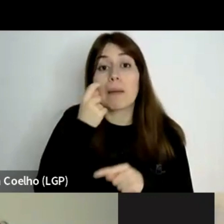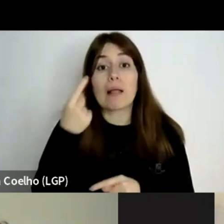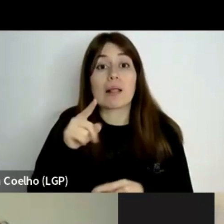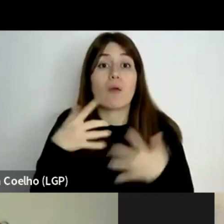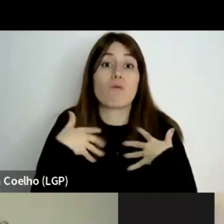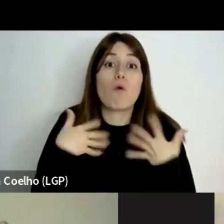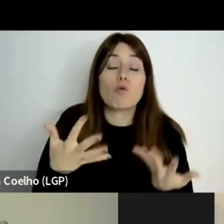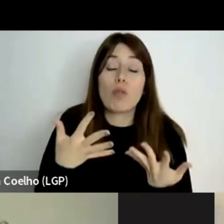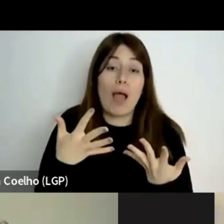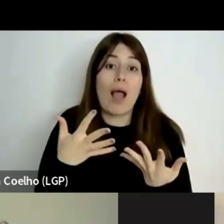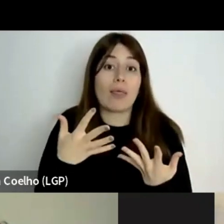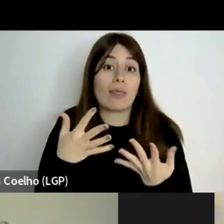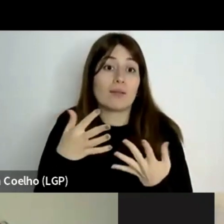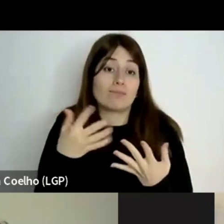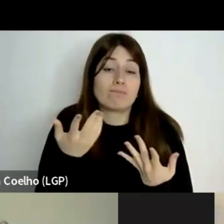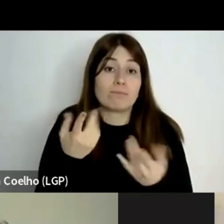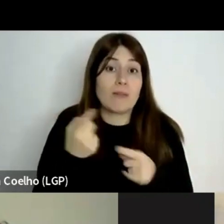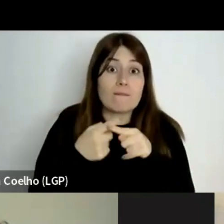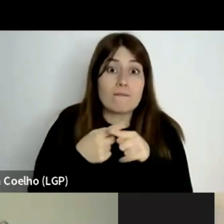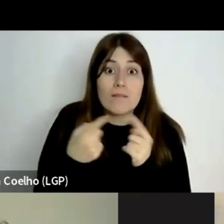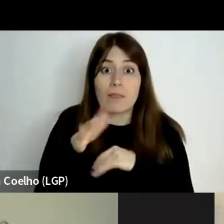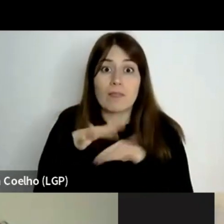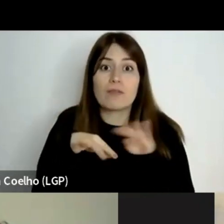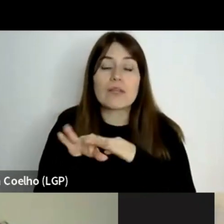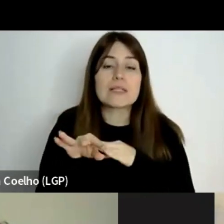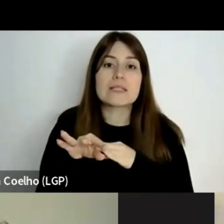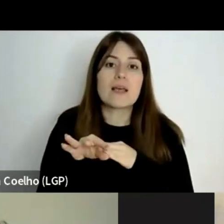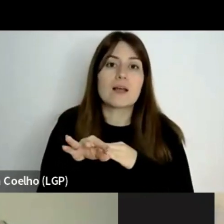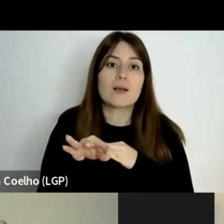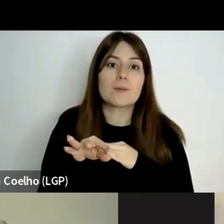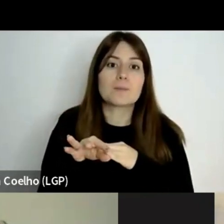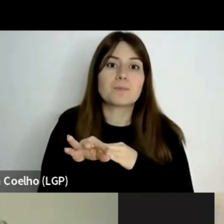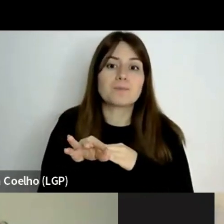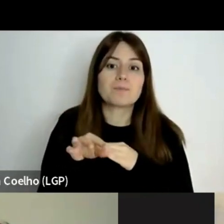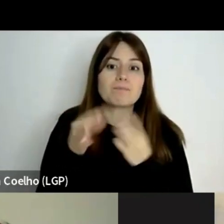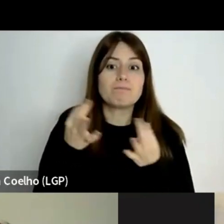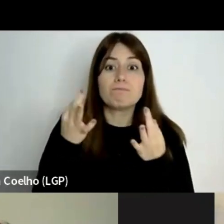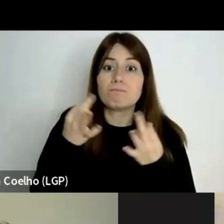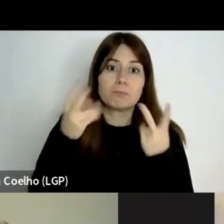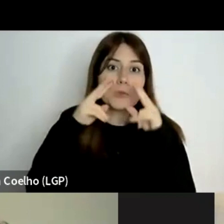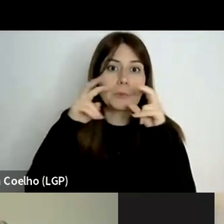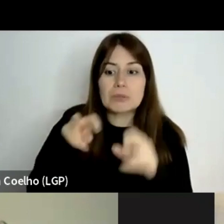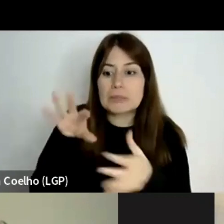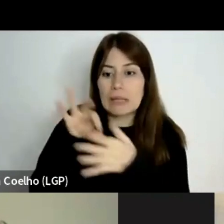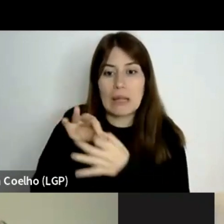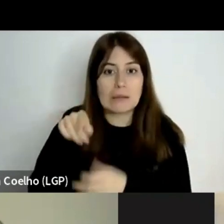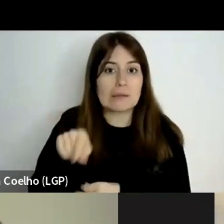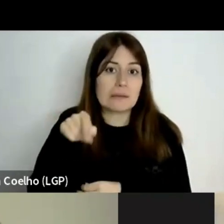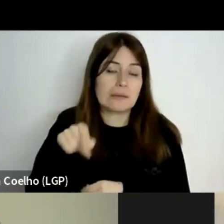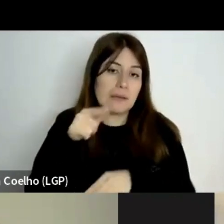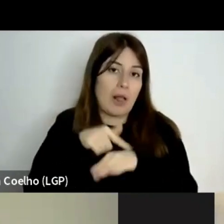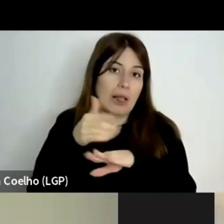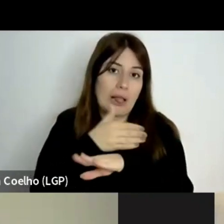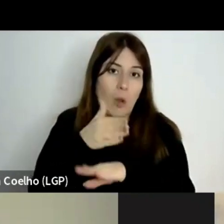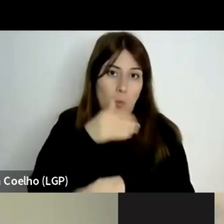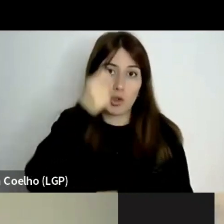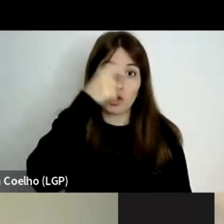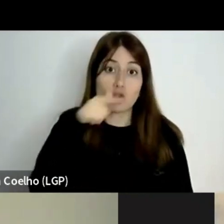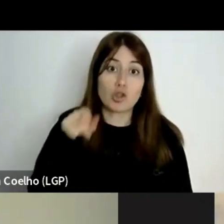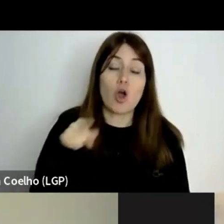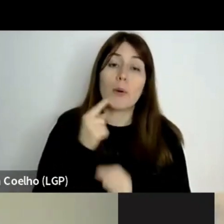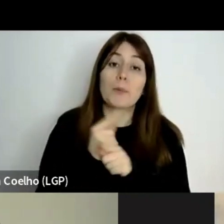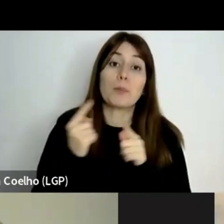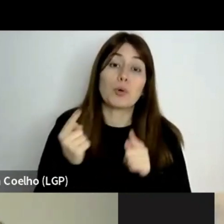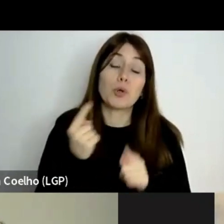e ganas de fazer uma incursão nesse período histórico, porque